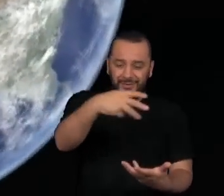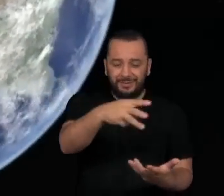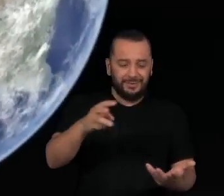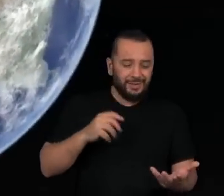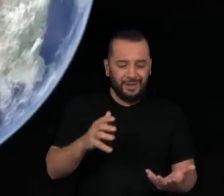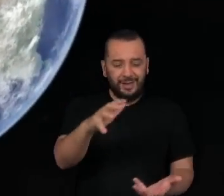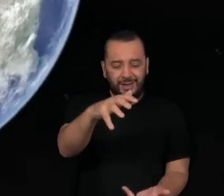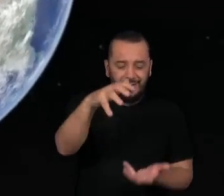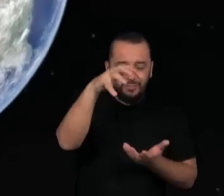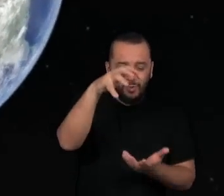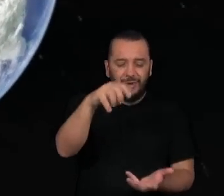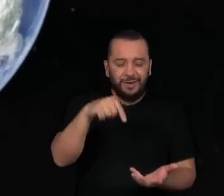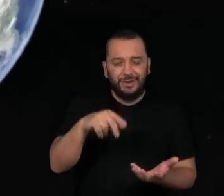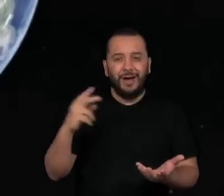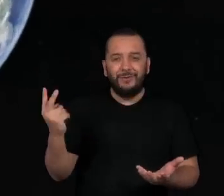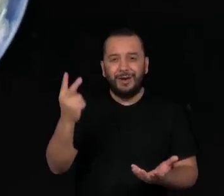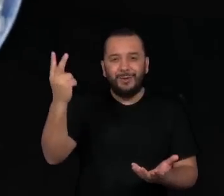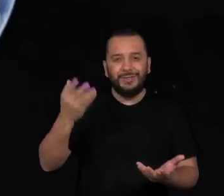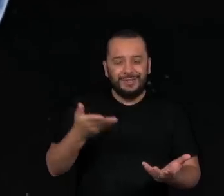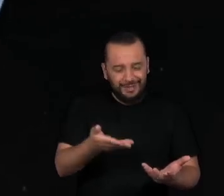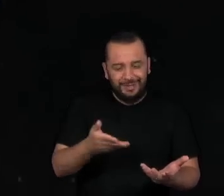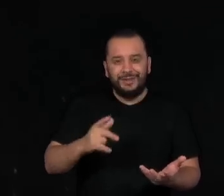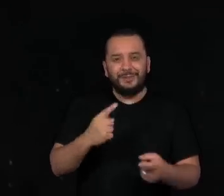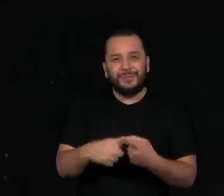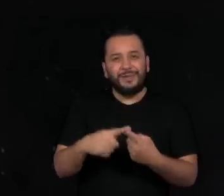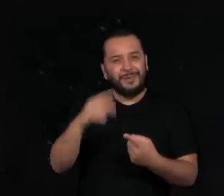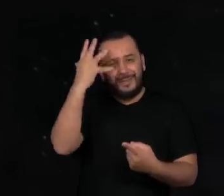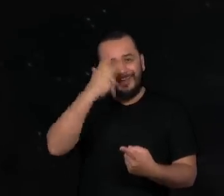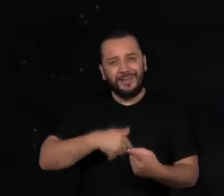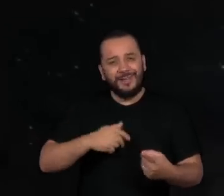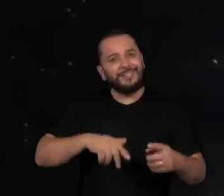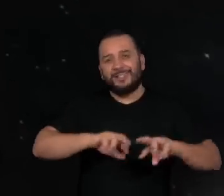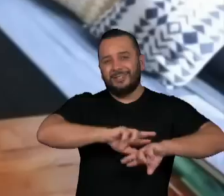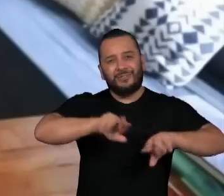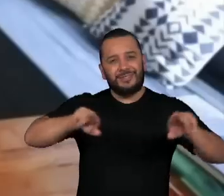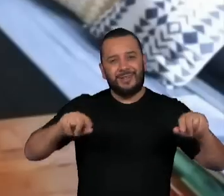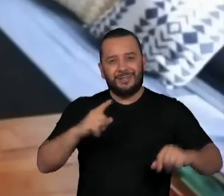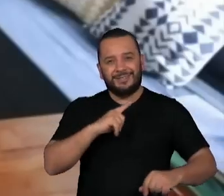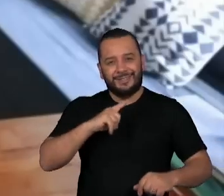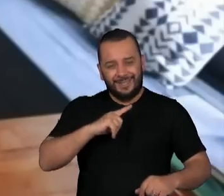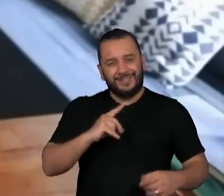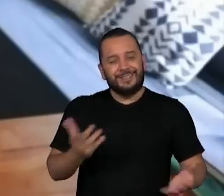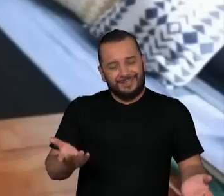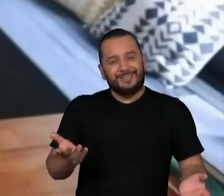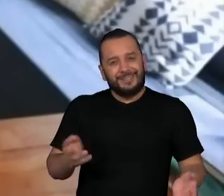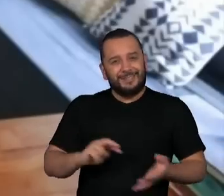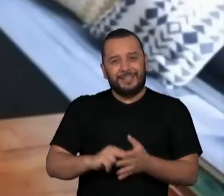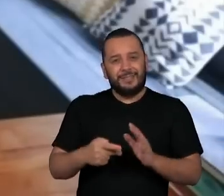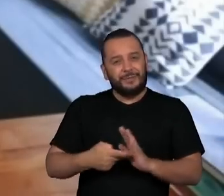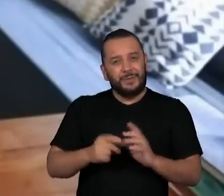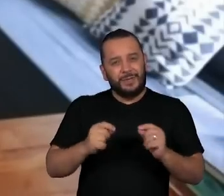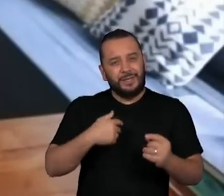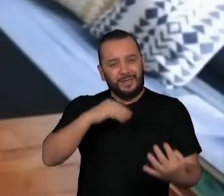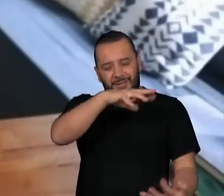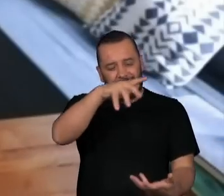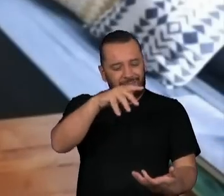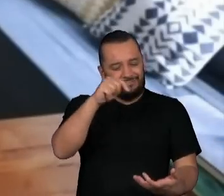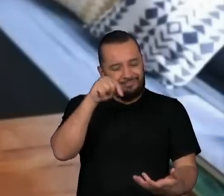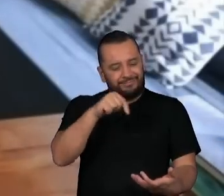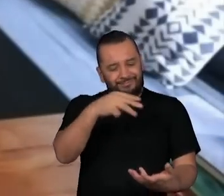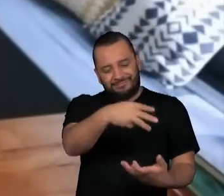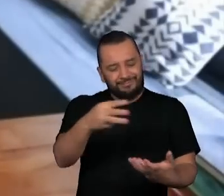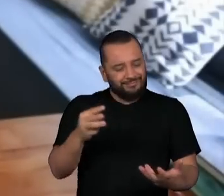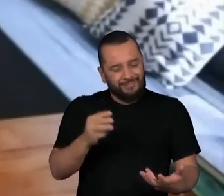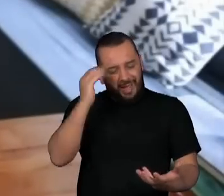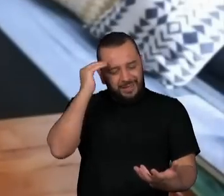planeta, a beleza, né? A diversidade aqui do planeta Terra. Então, é uma conexão direta de respeito e de compreensão que esse